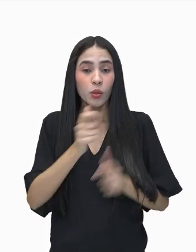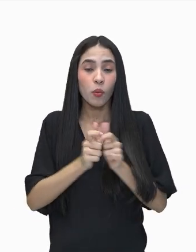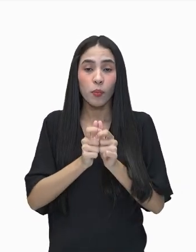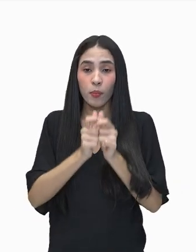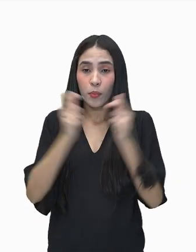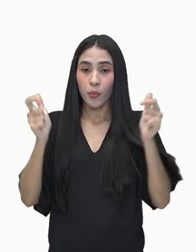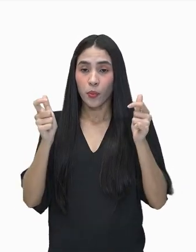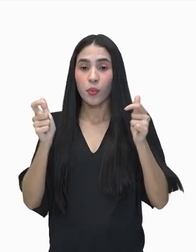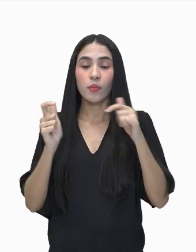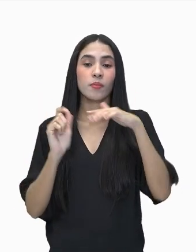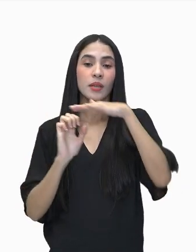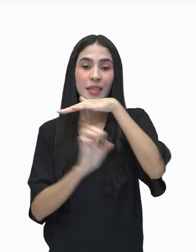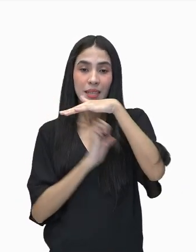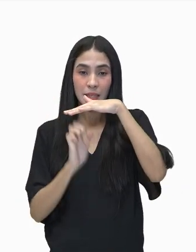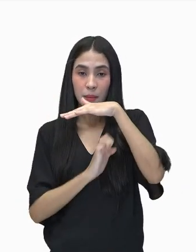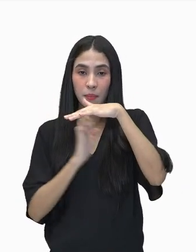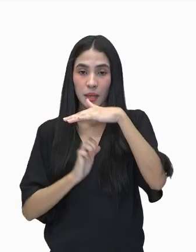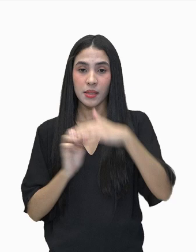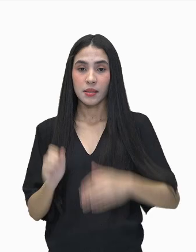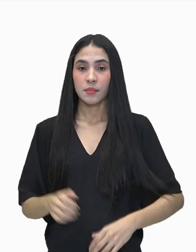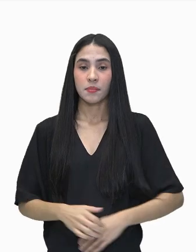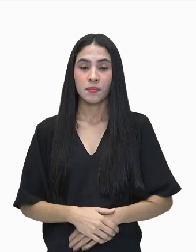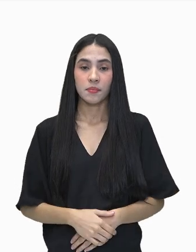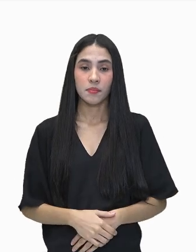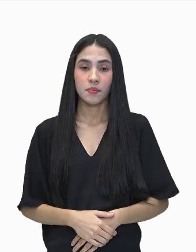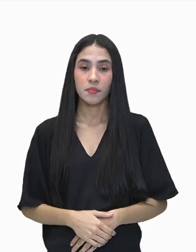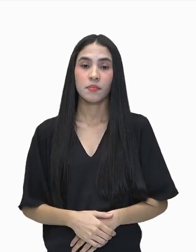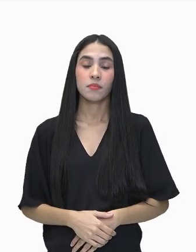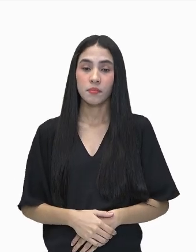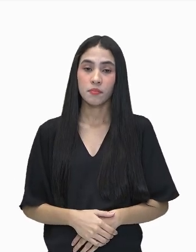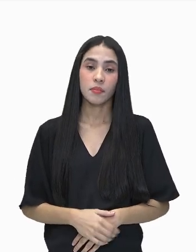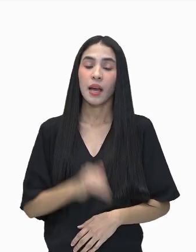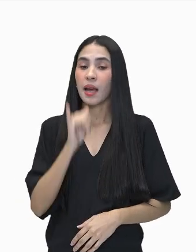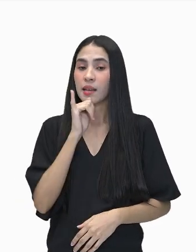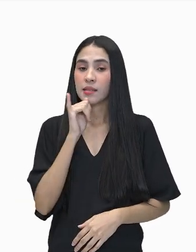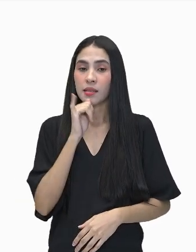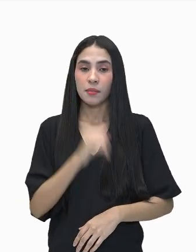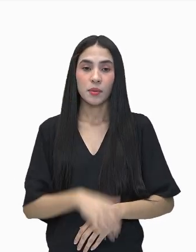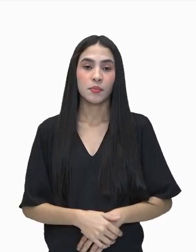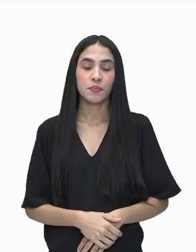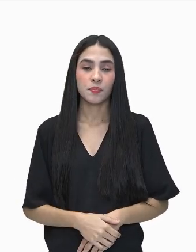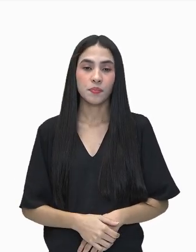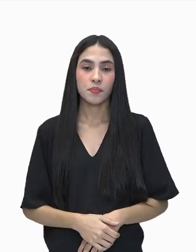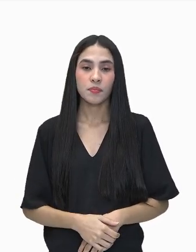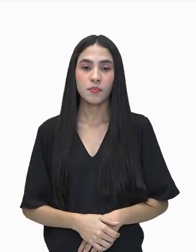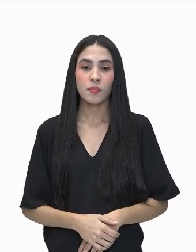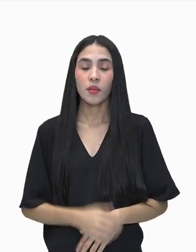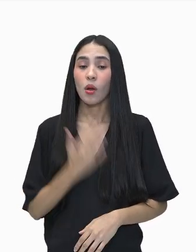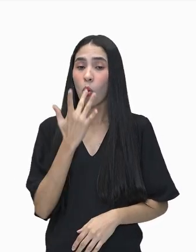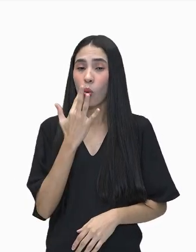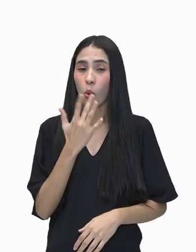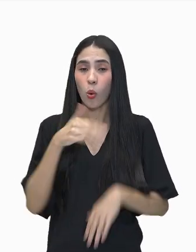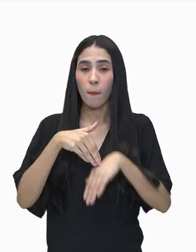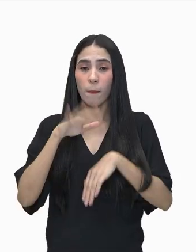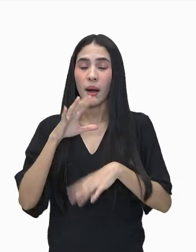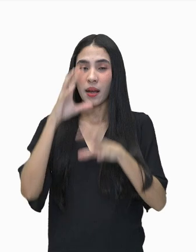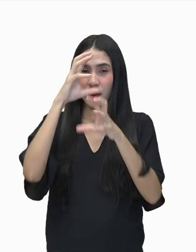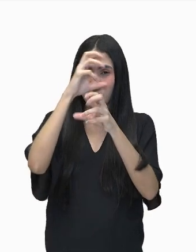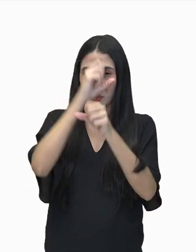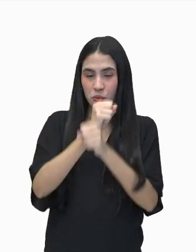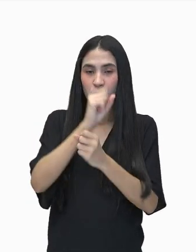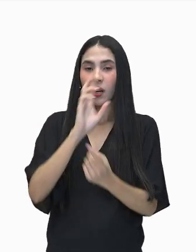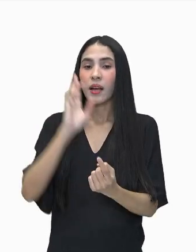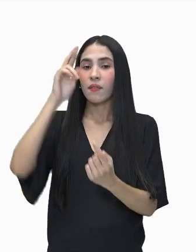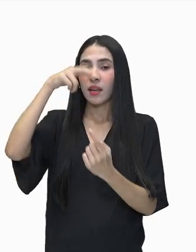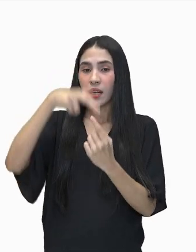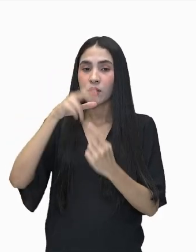naquele espaço referido. Isso é que vale dizer, então, gente, que as cores mais escuras apontam